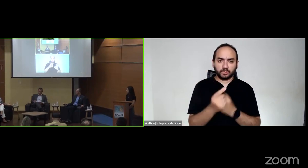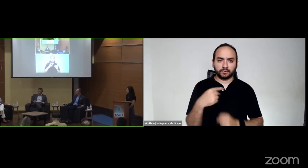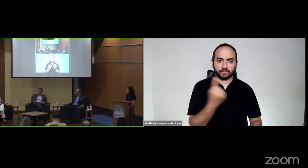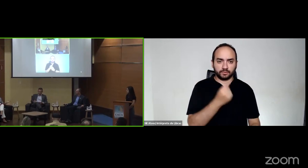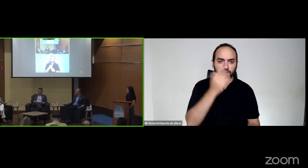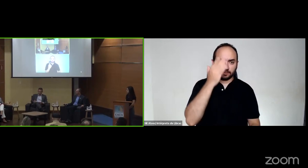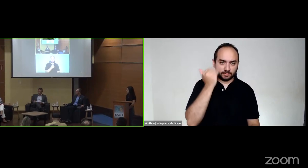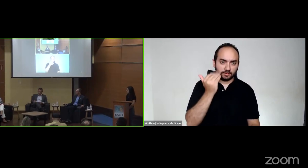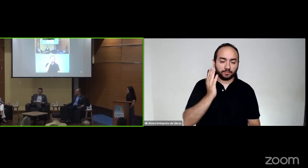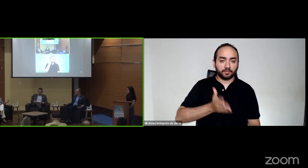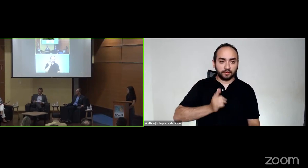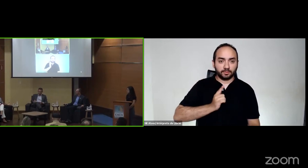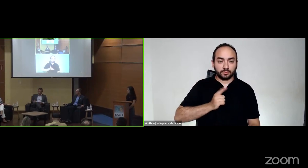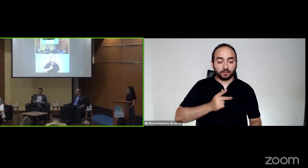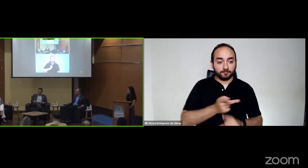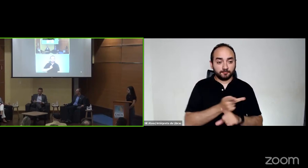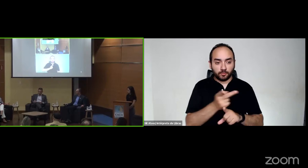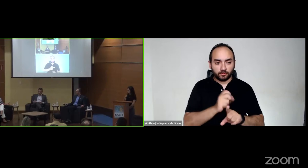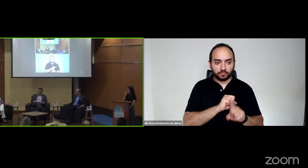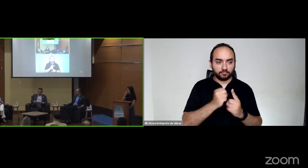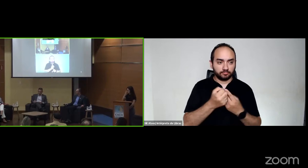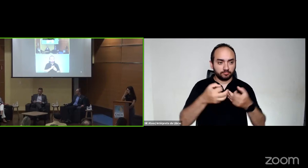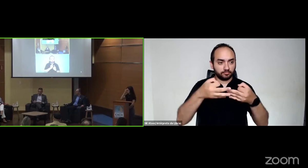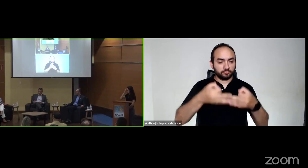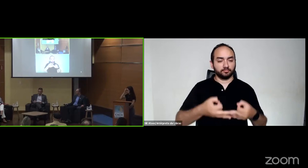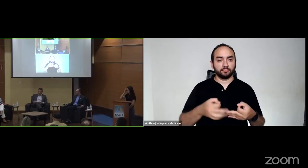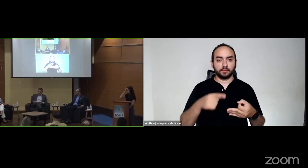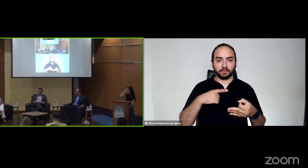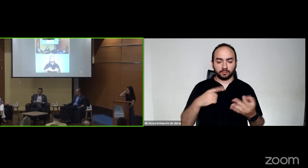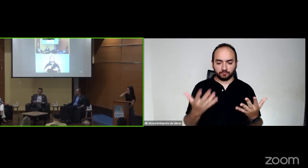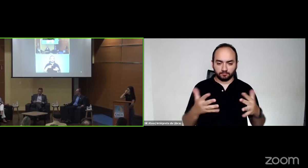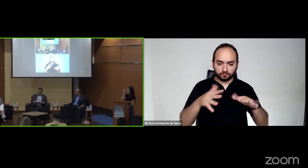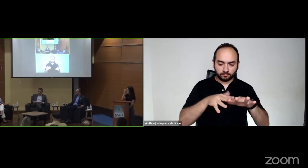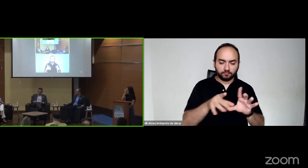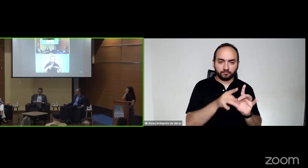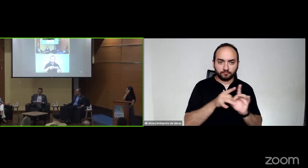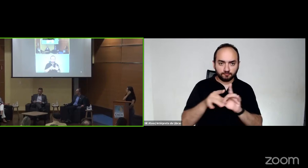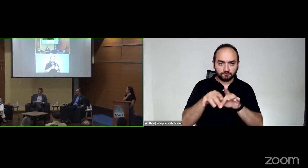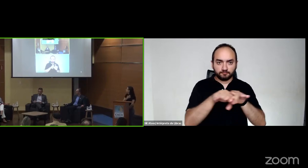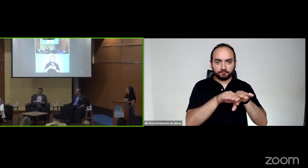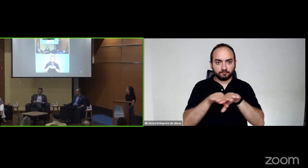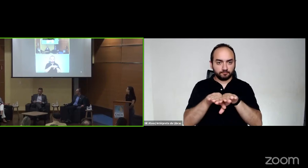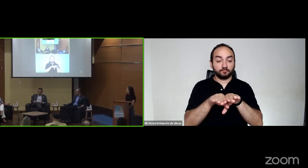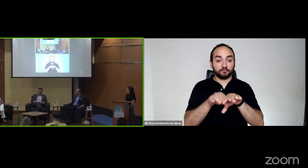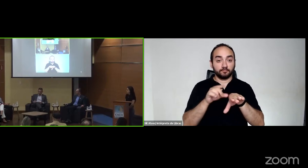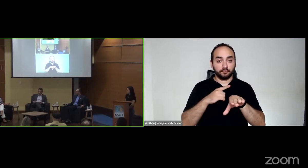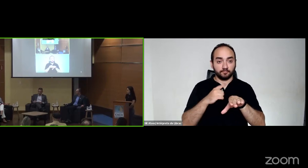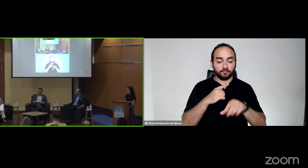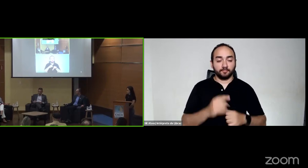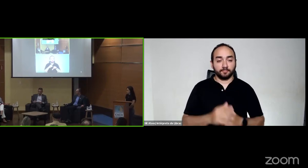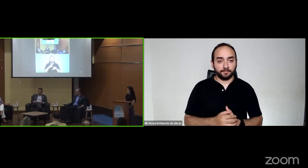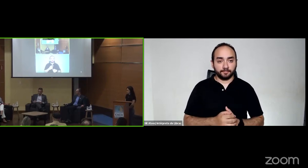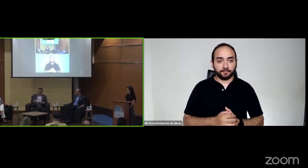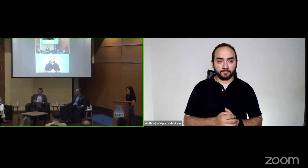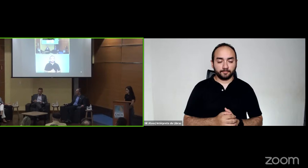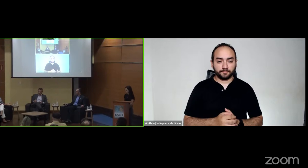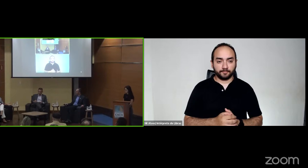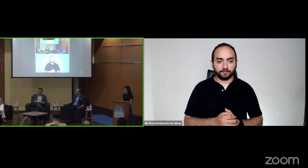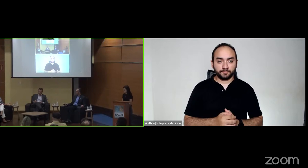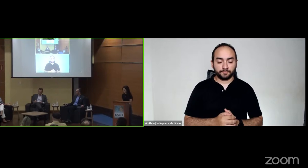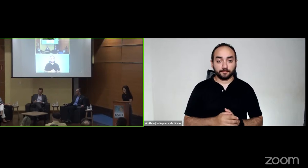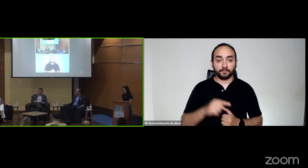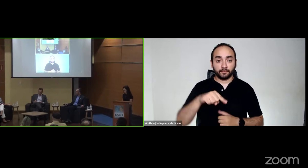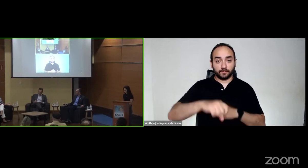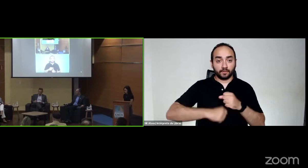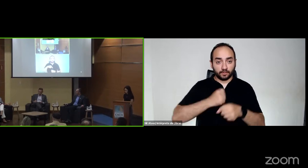na busca de uma sociedade mais justa, inclusiva e igualitária. Este ano,